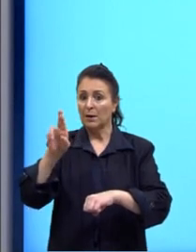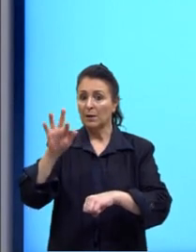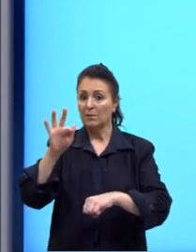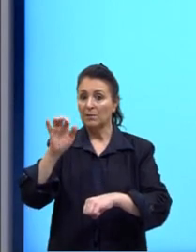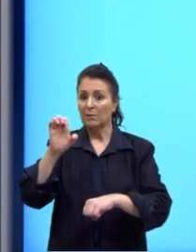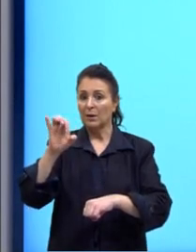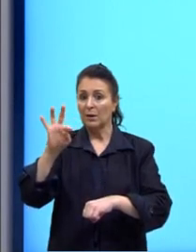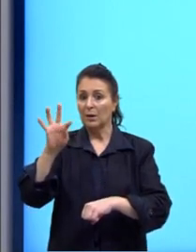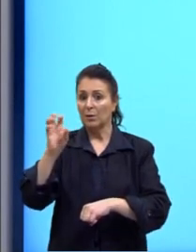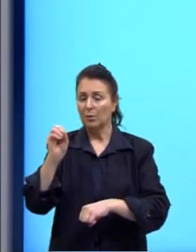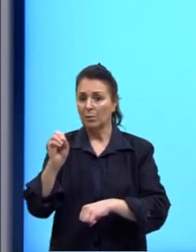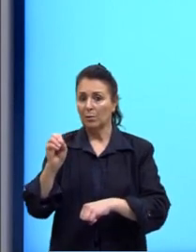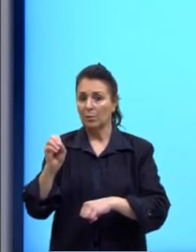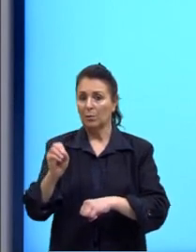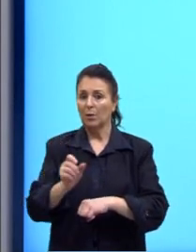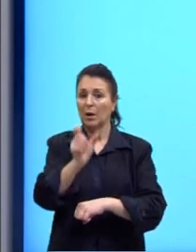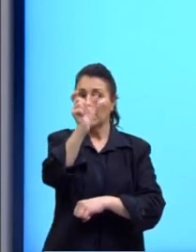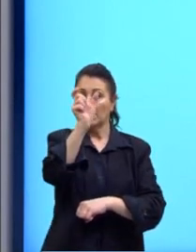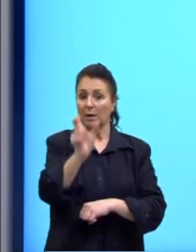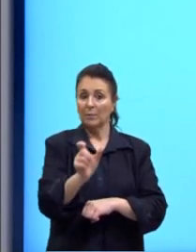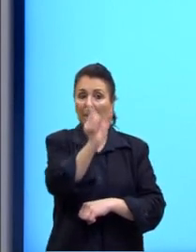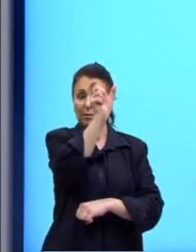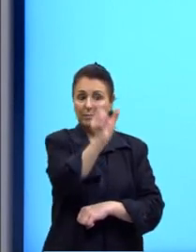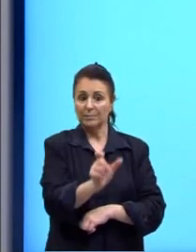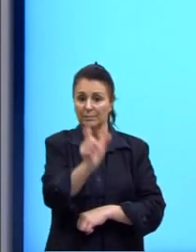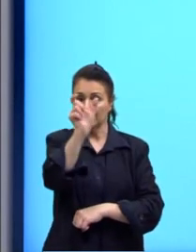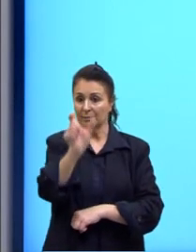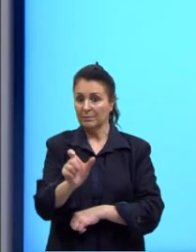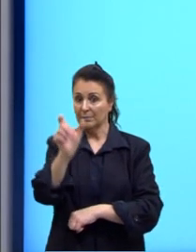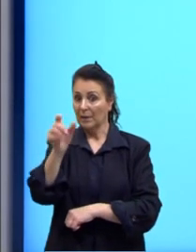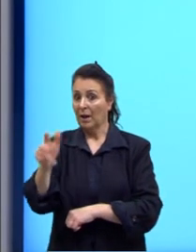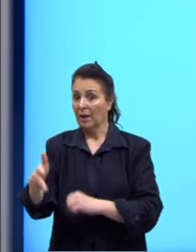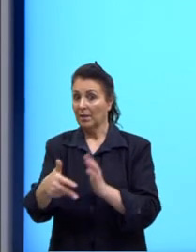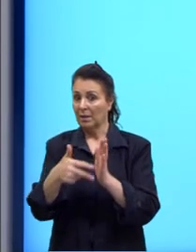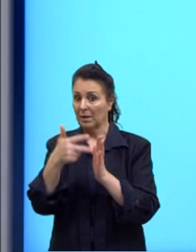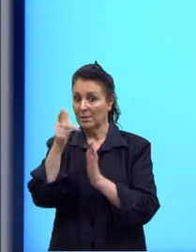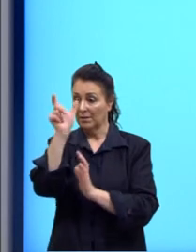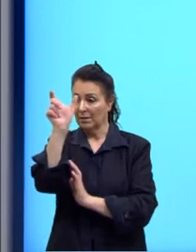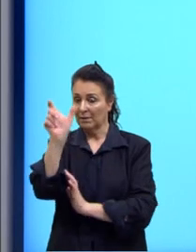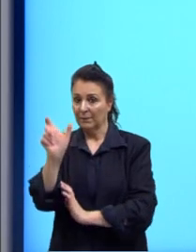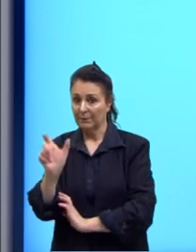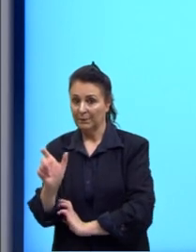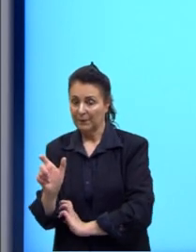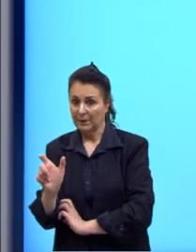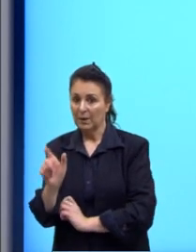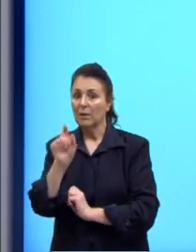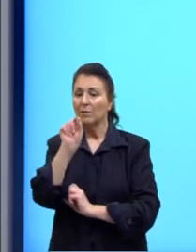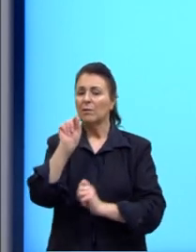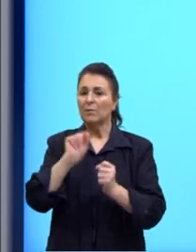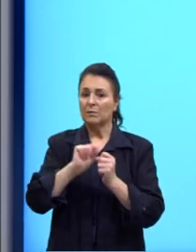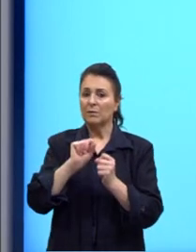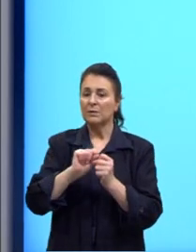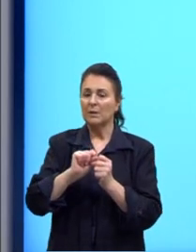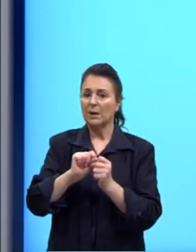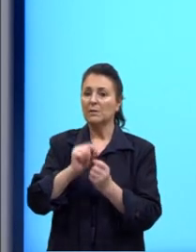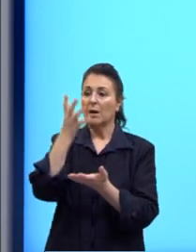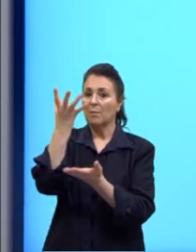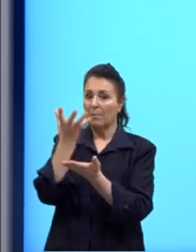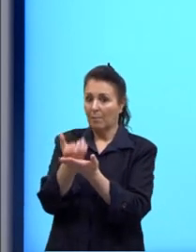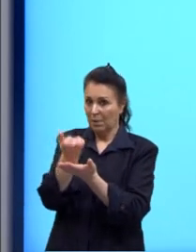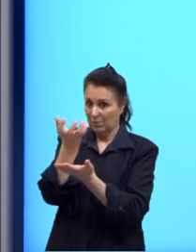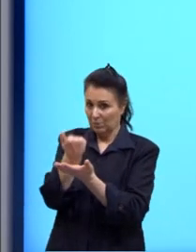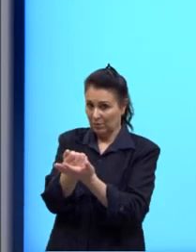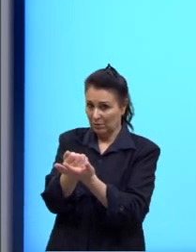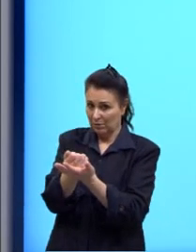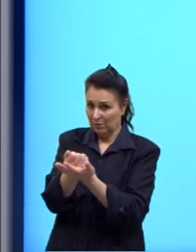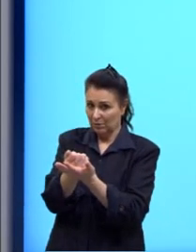Lembram da terceira coluna da lista de verbos? Aquela que vocês já deram, fizeram um download lá no computador e já baixaram aquela tabelinha?